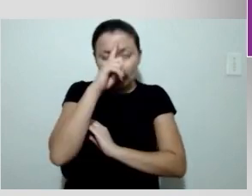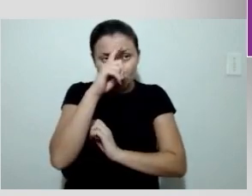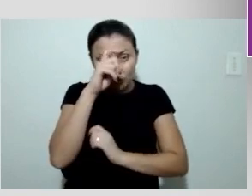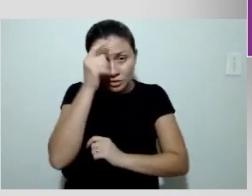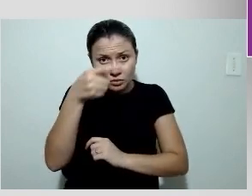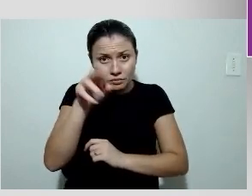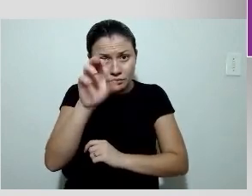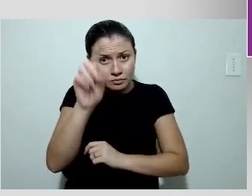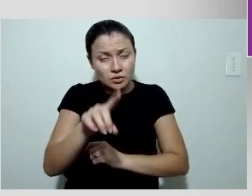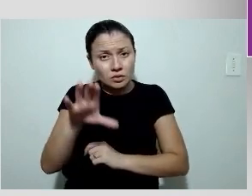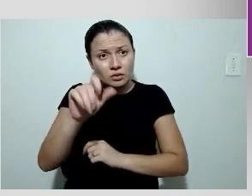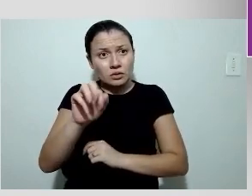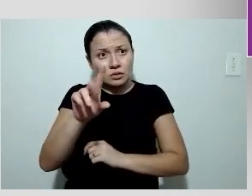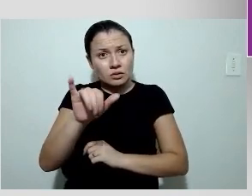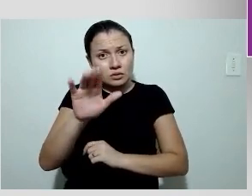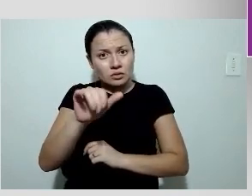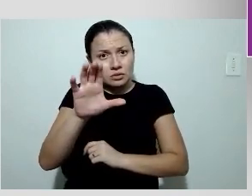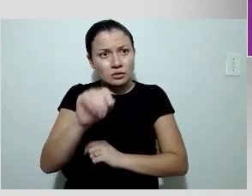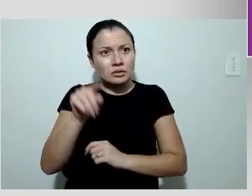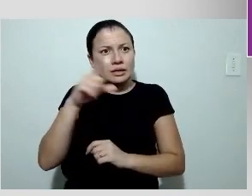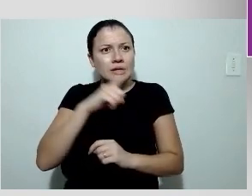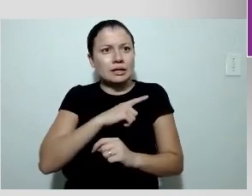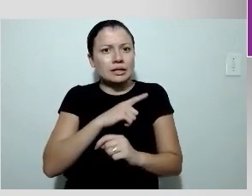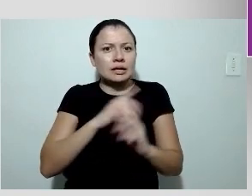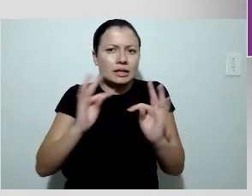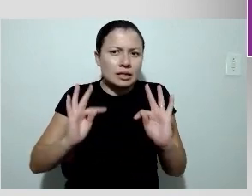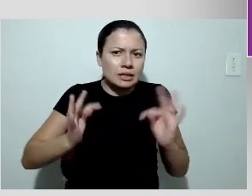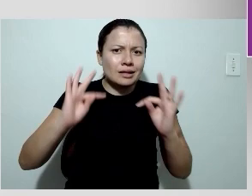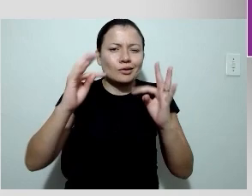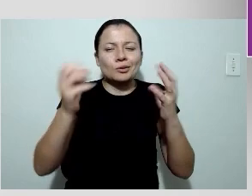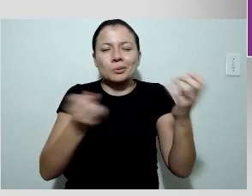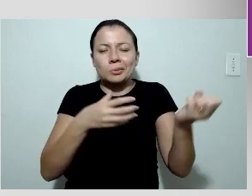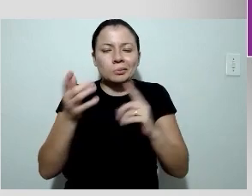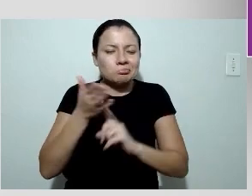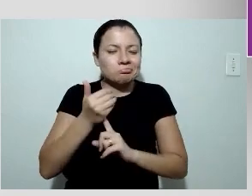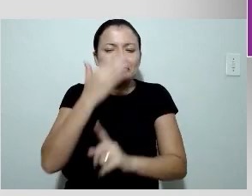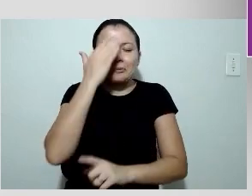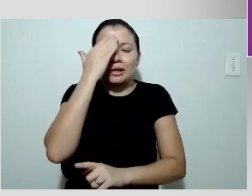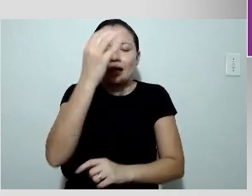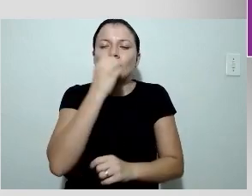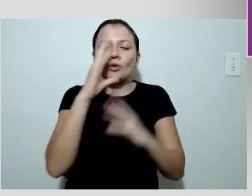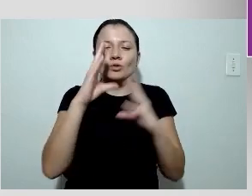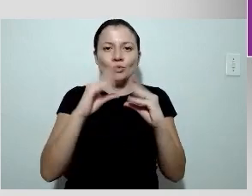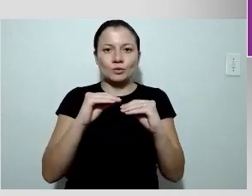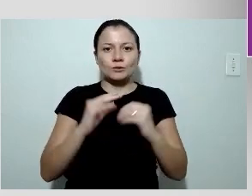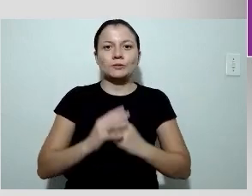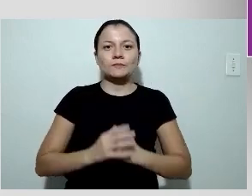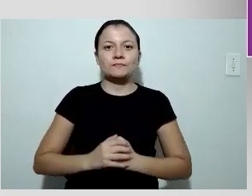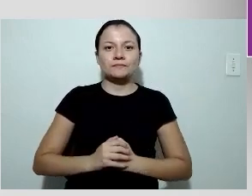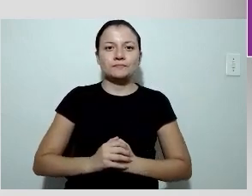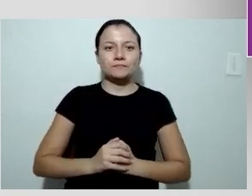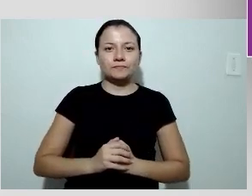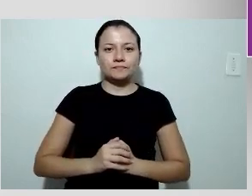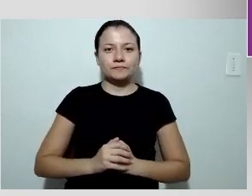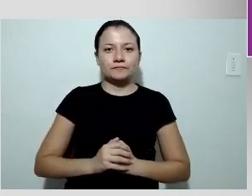na ponta da tecnologia e da inovação muito obrigado a todos e uma boa noite e